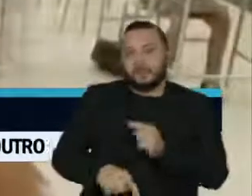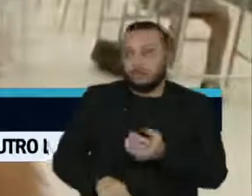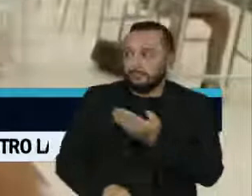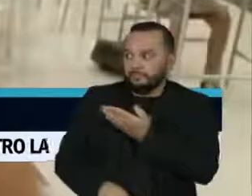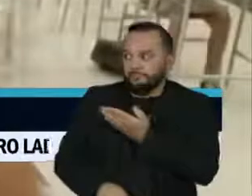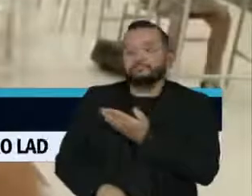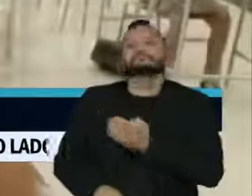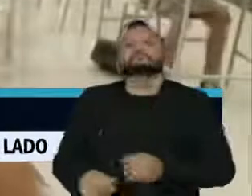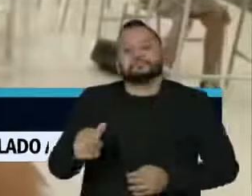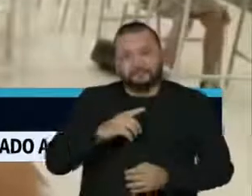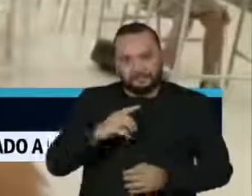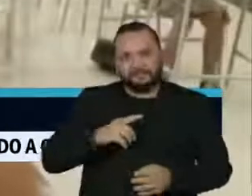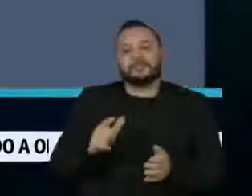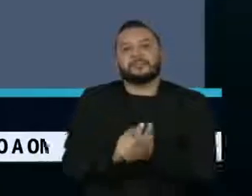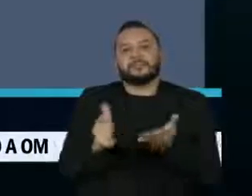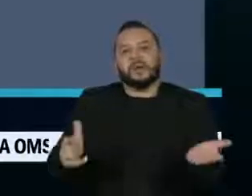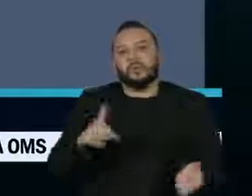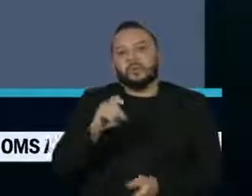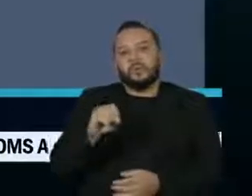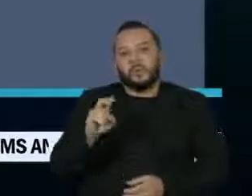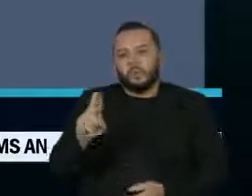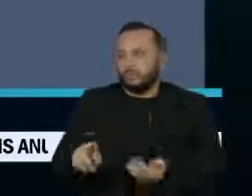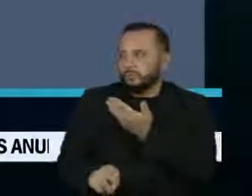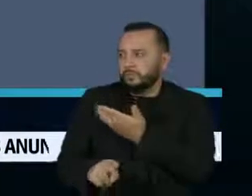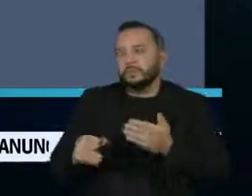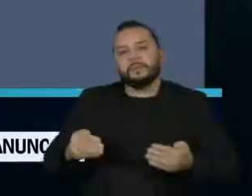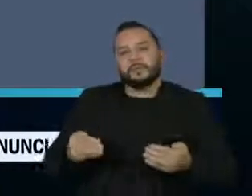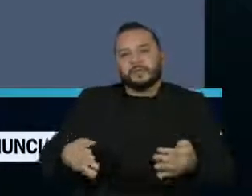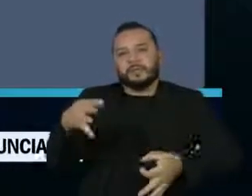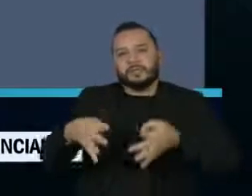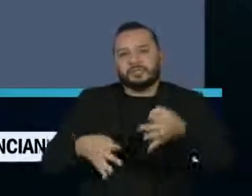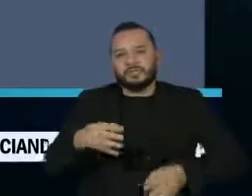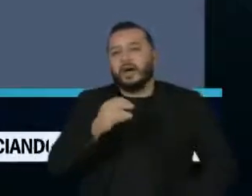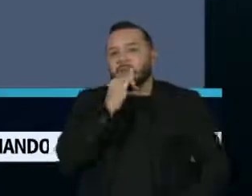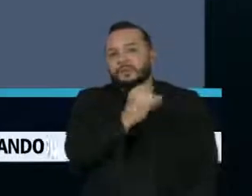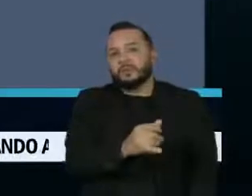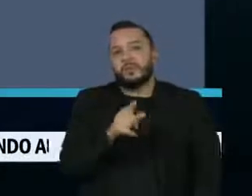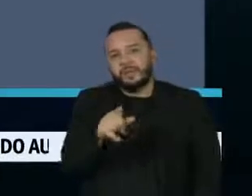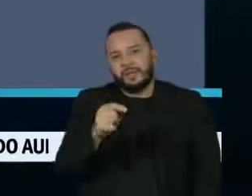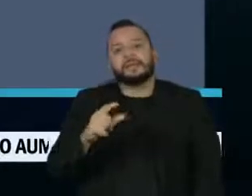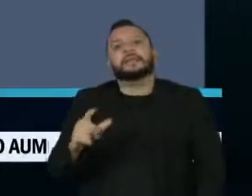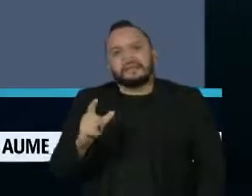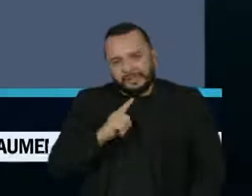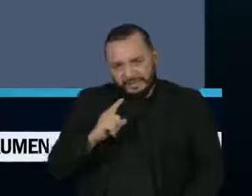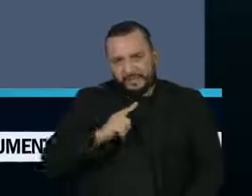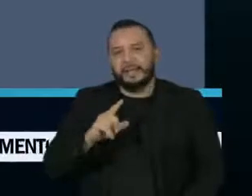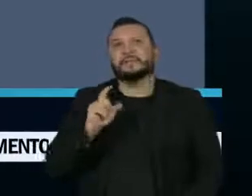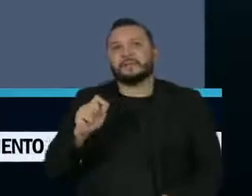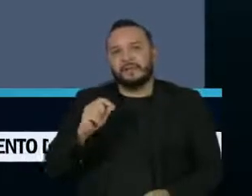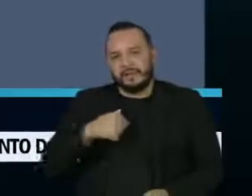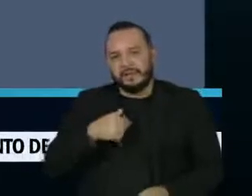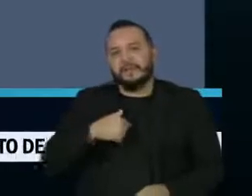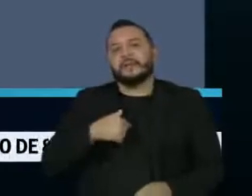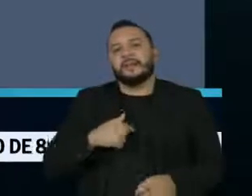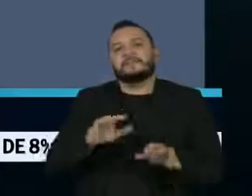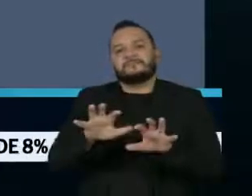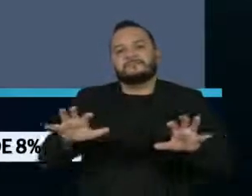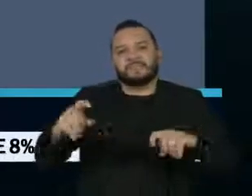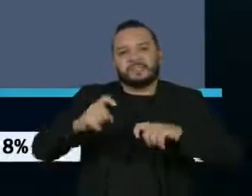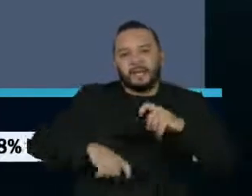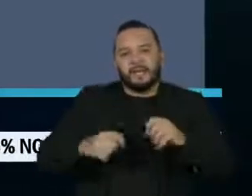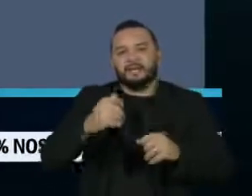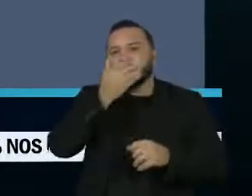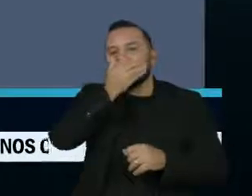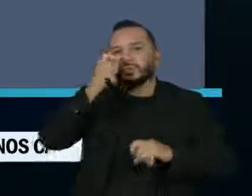publicada no Diário Oficial da União. O Ministério da Justiça alegou que o longa tem tendências de indicação como coação sexual,